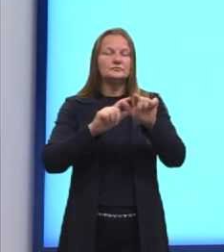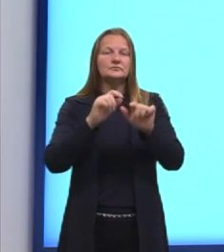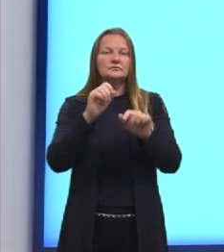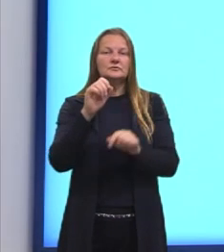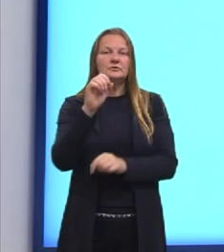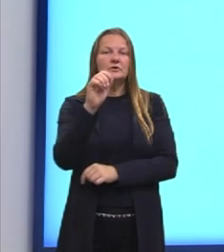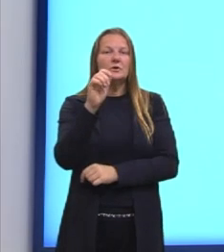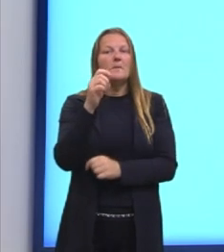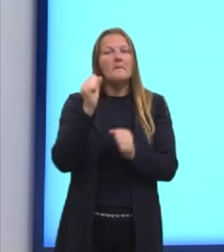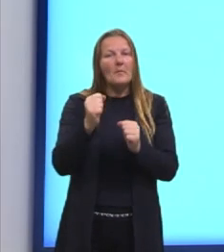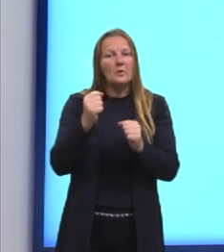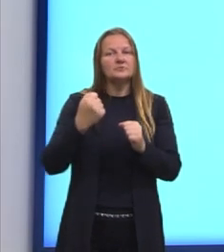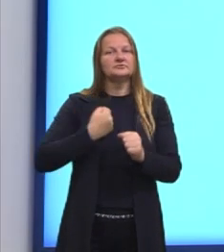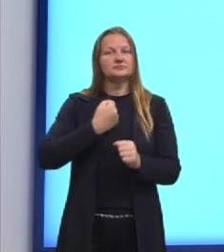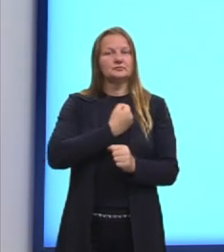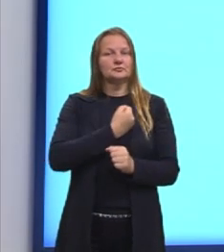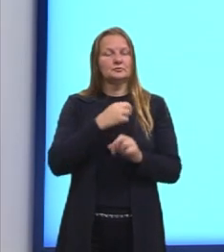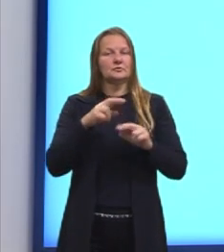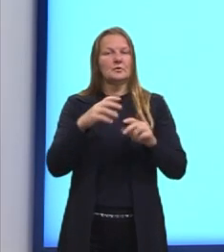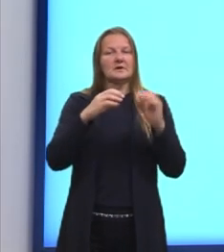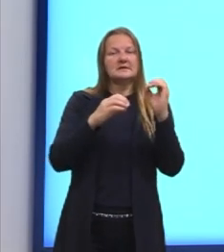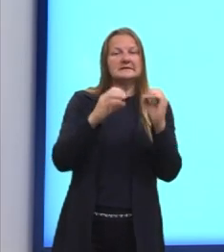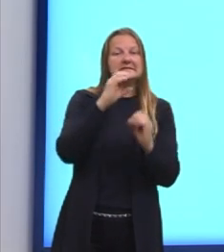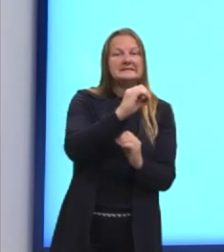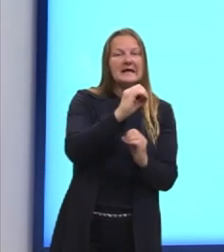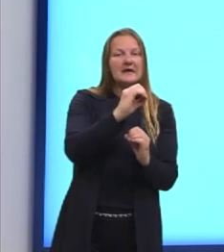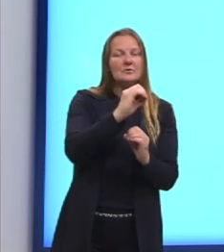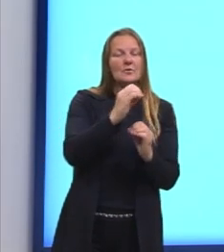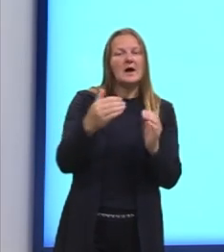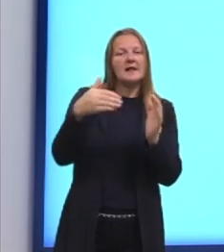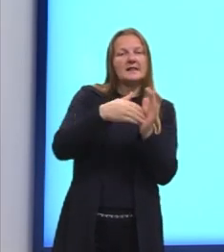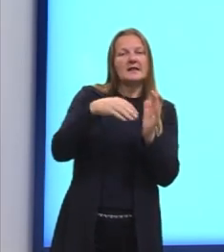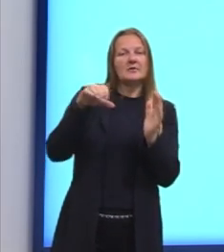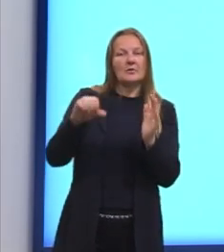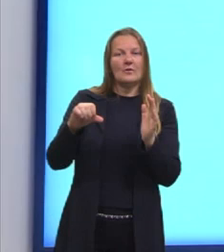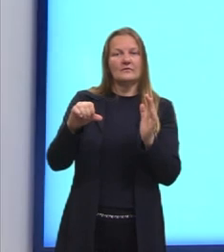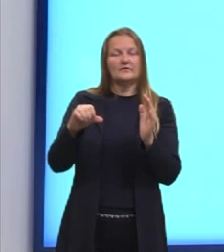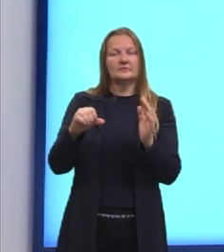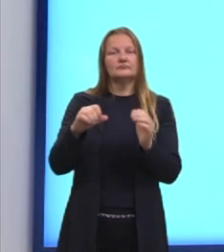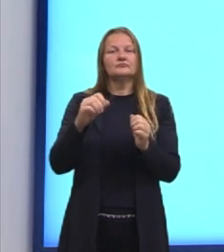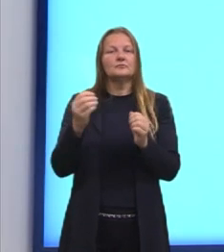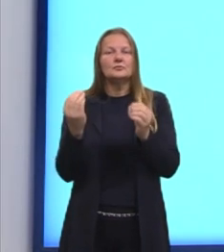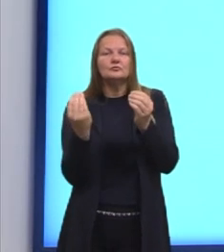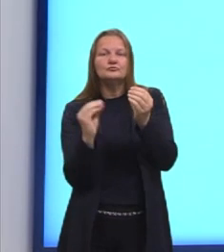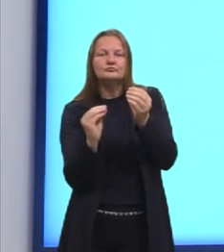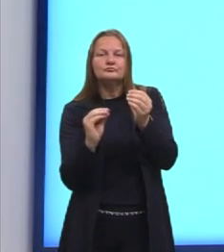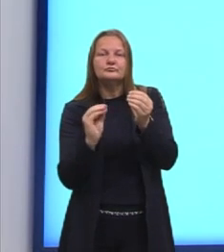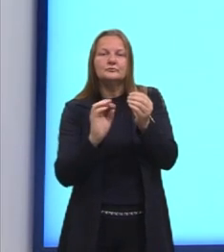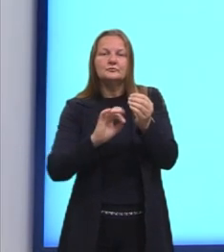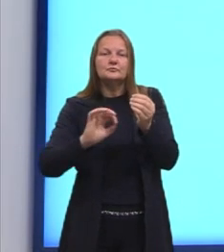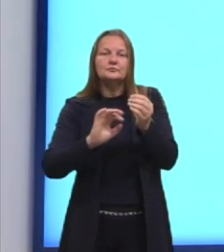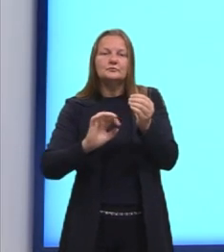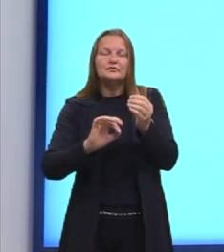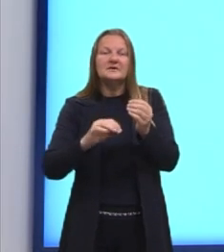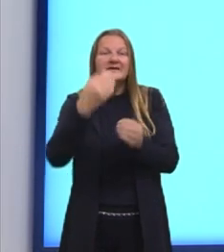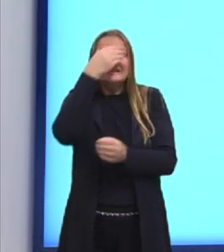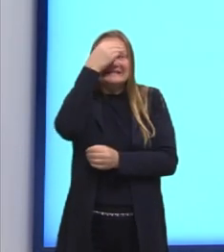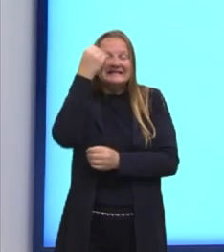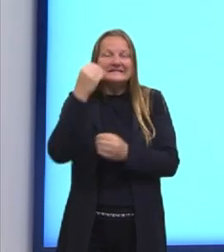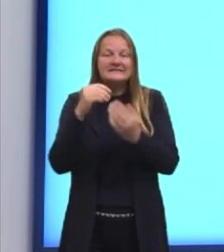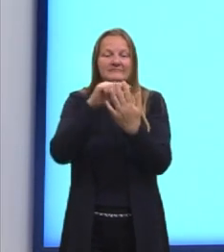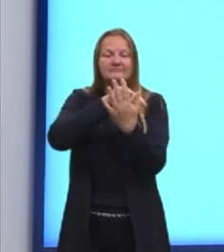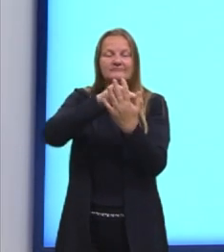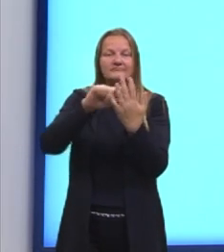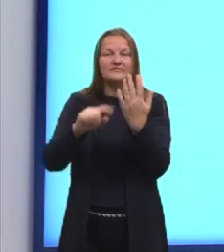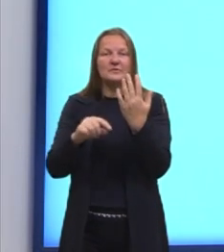algarismos escolhidos de 0 a 9. Ao inseri-la, o usuário se esqueceu dos dois últimos